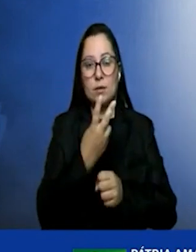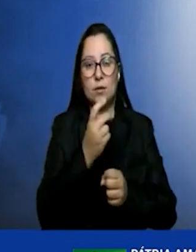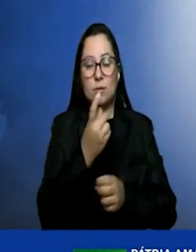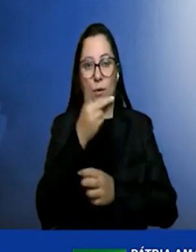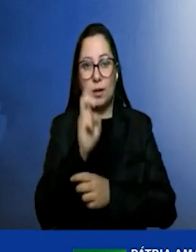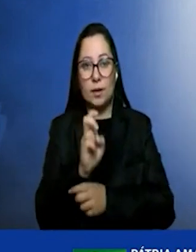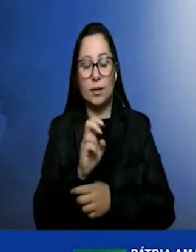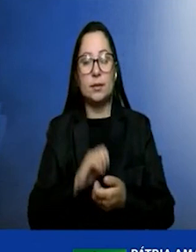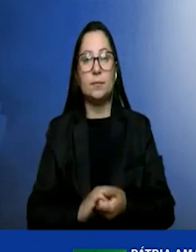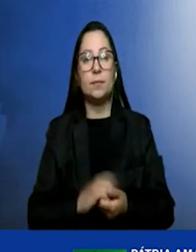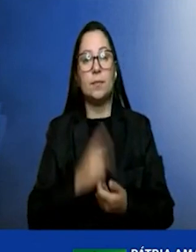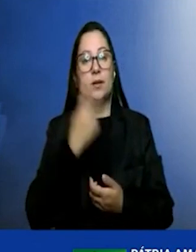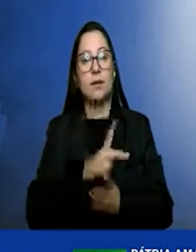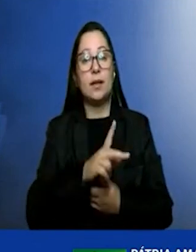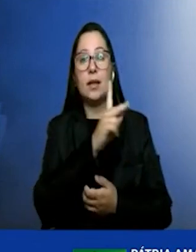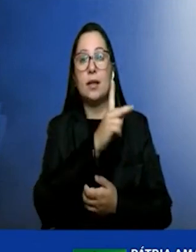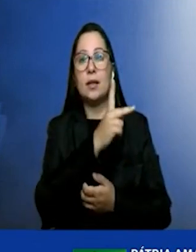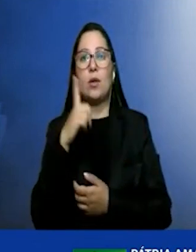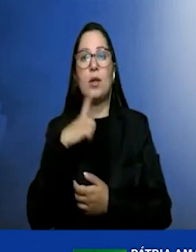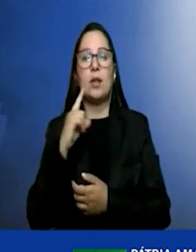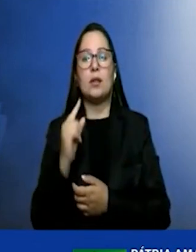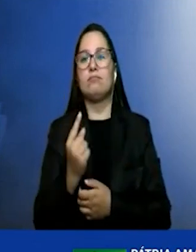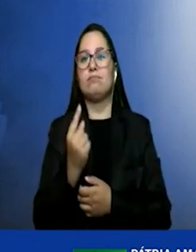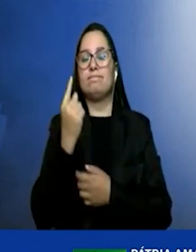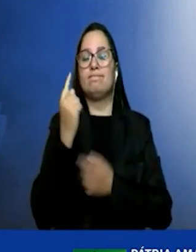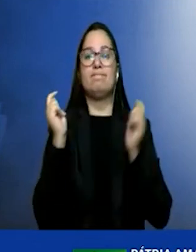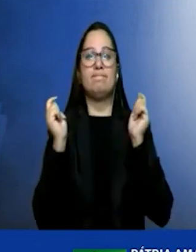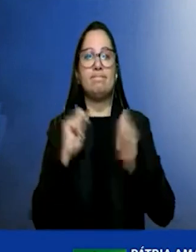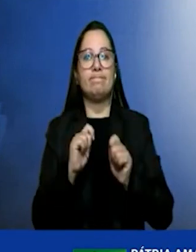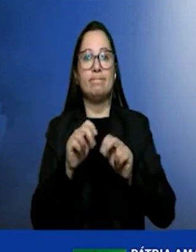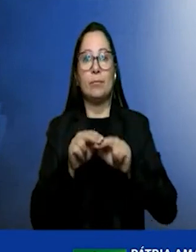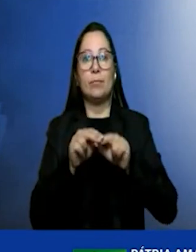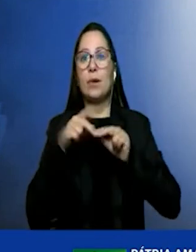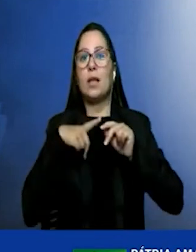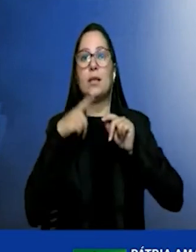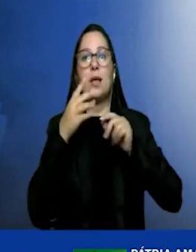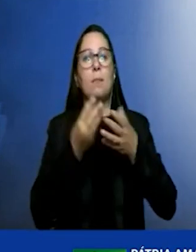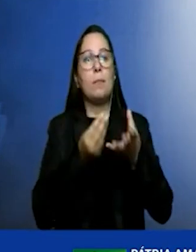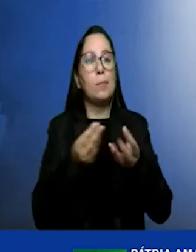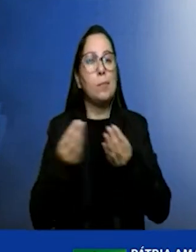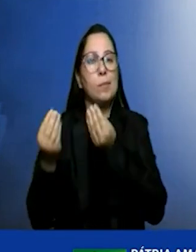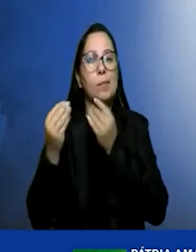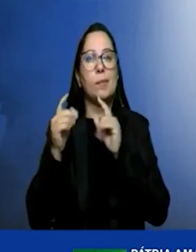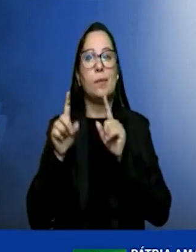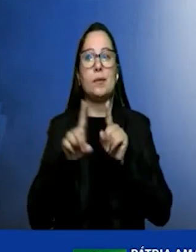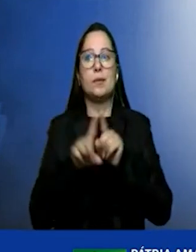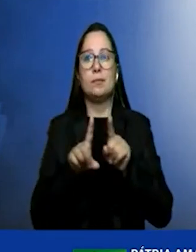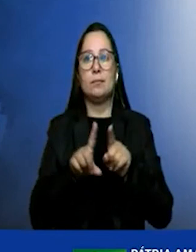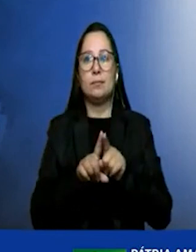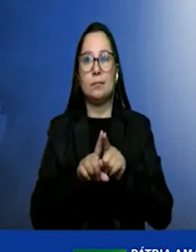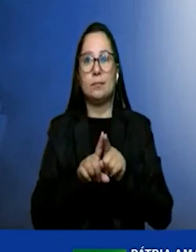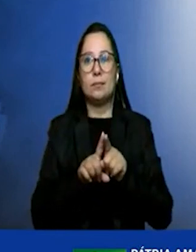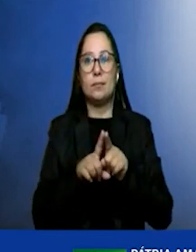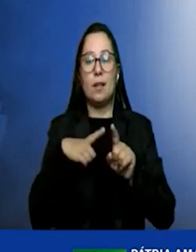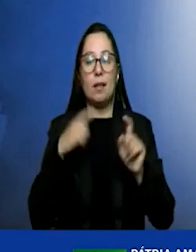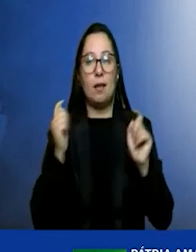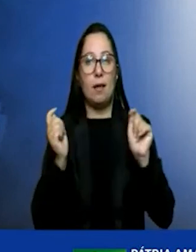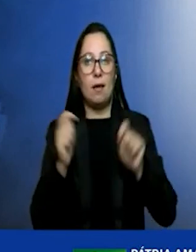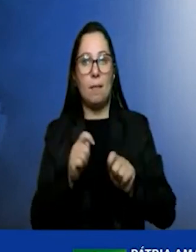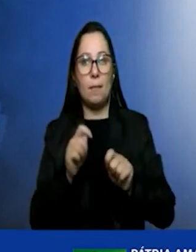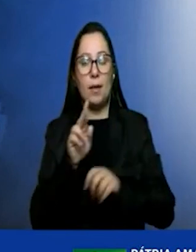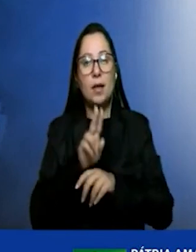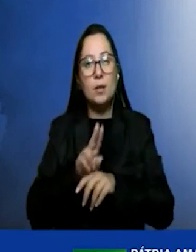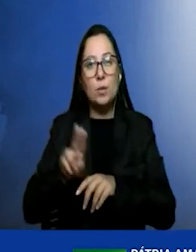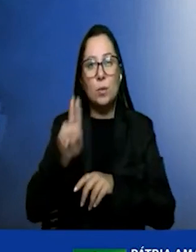potencial único, dada a sua abundância e o fato de ter a capacidade de utilização